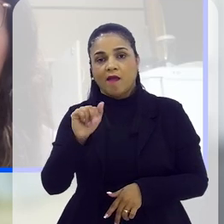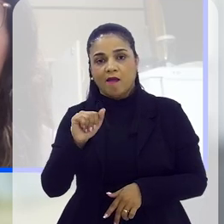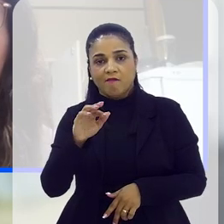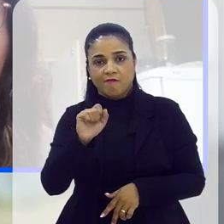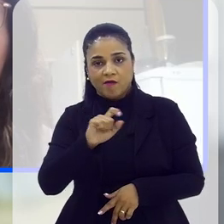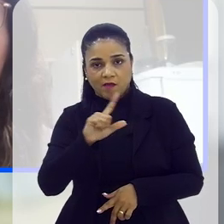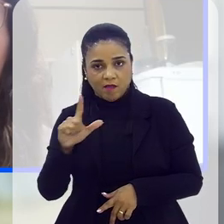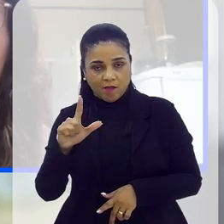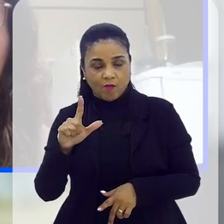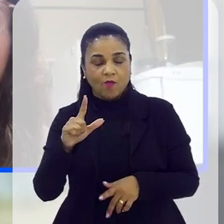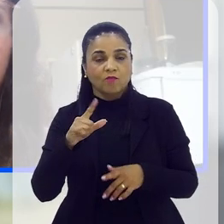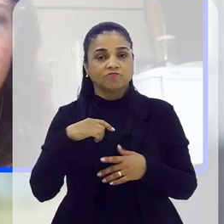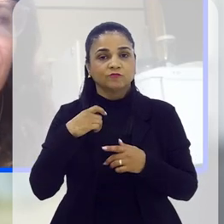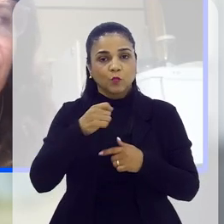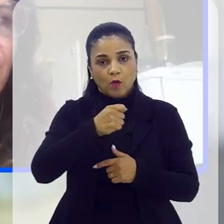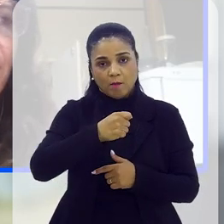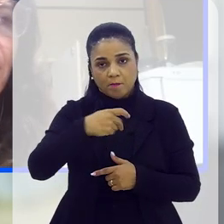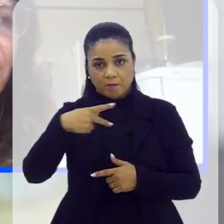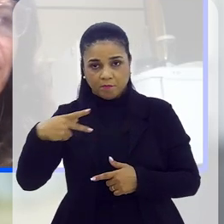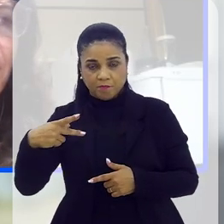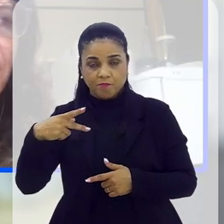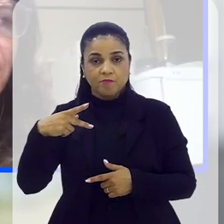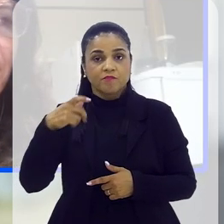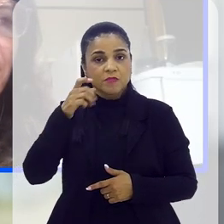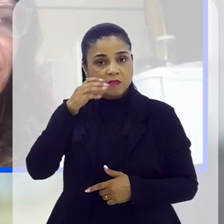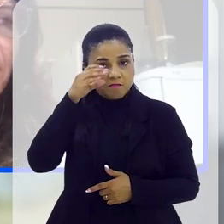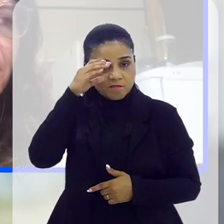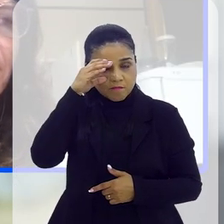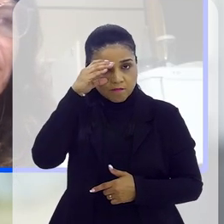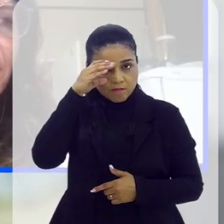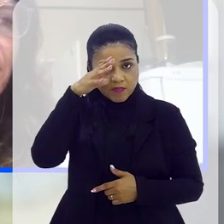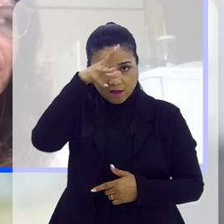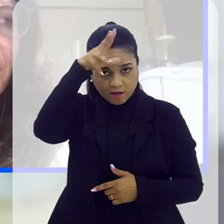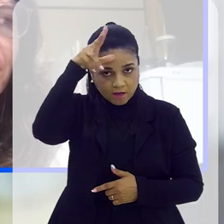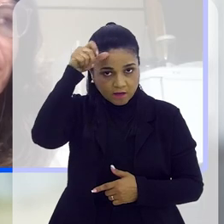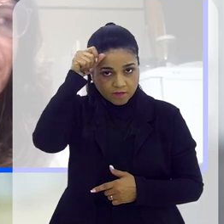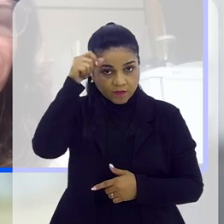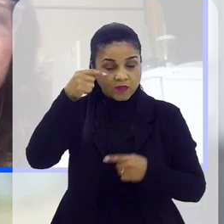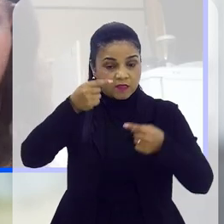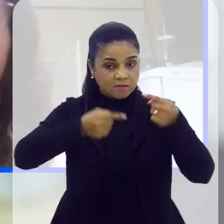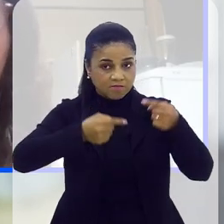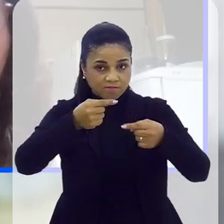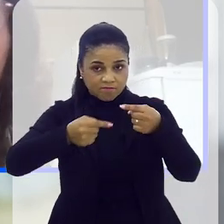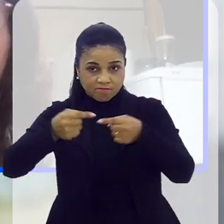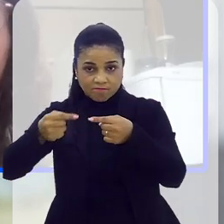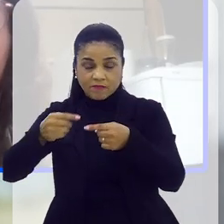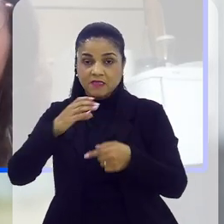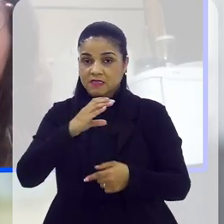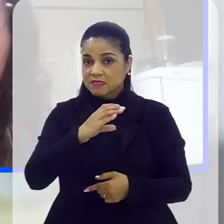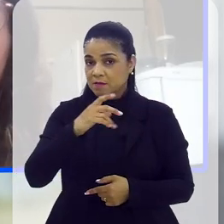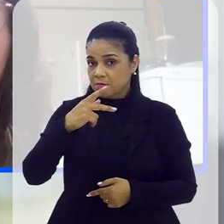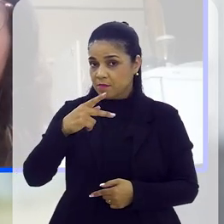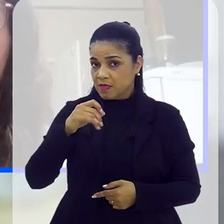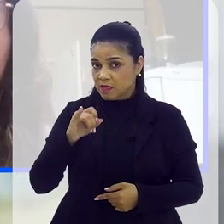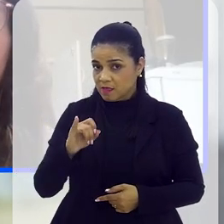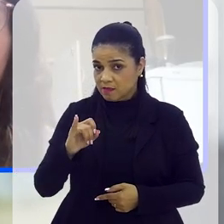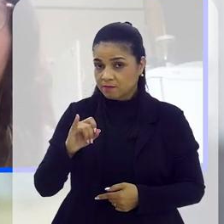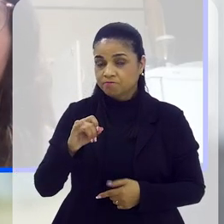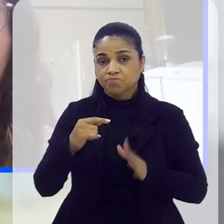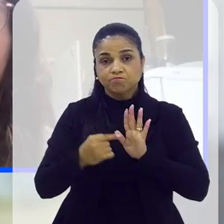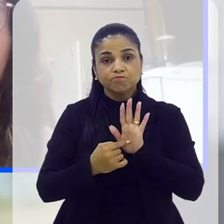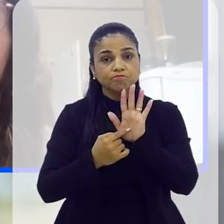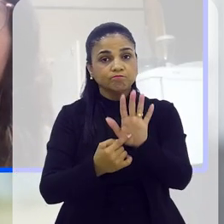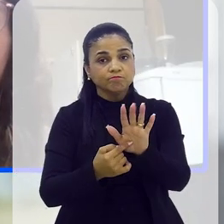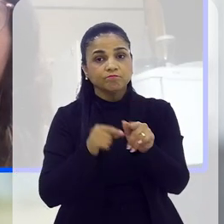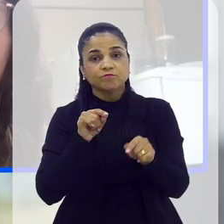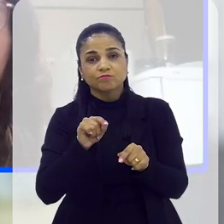da Lei Maria da Penha, e os debates que estão sendo tratados em sede de CPI, está nos